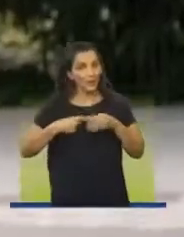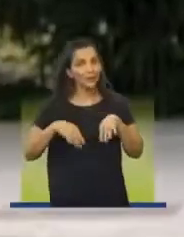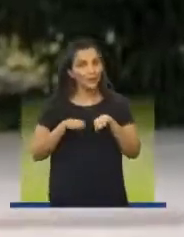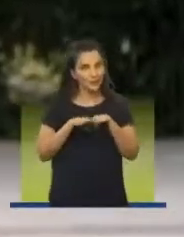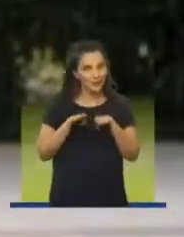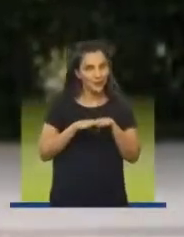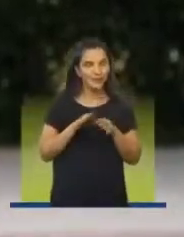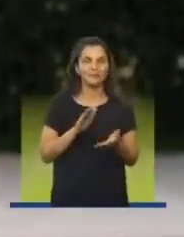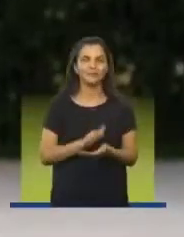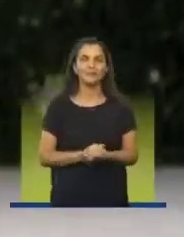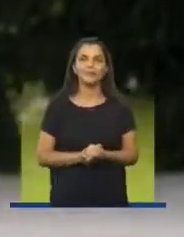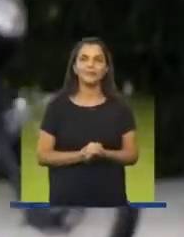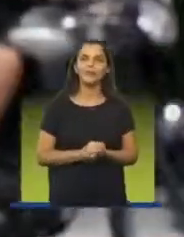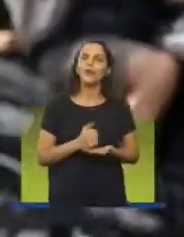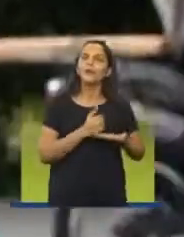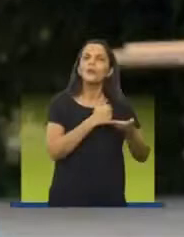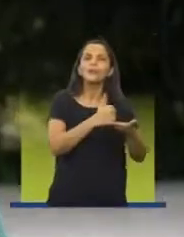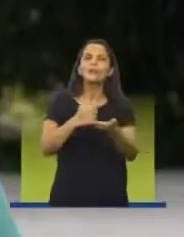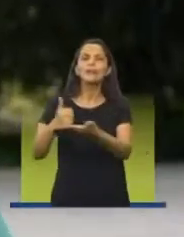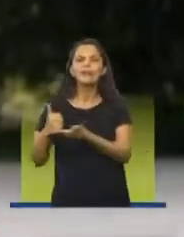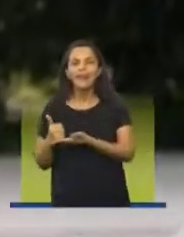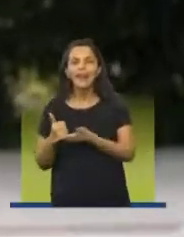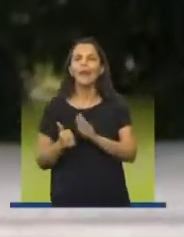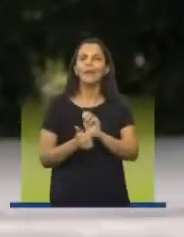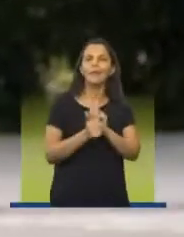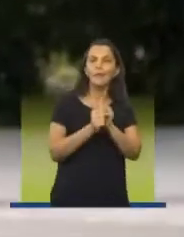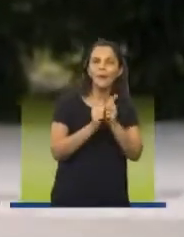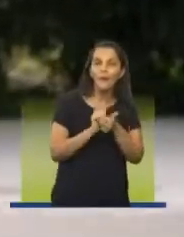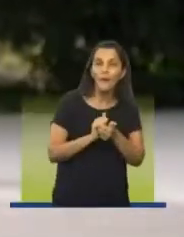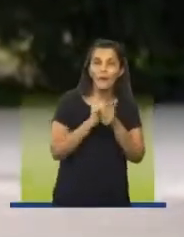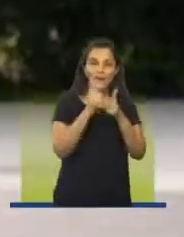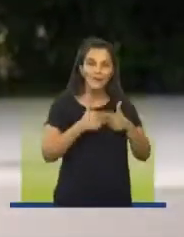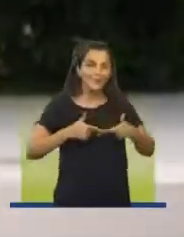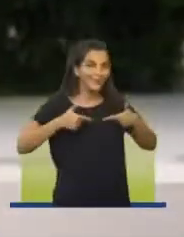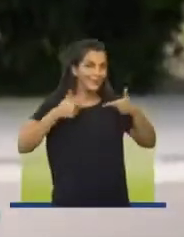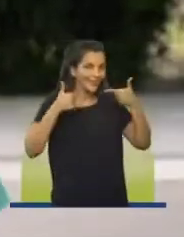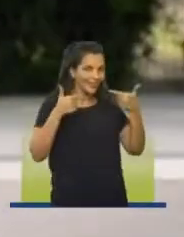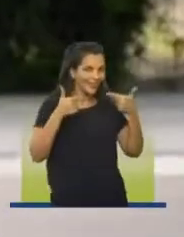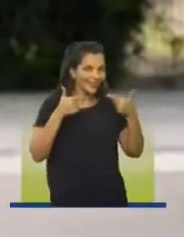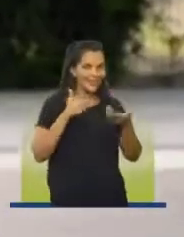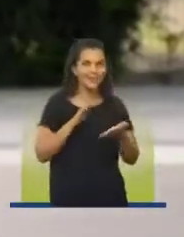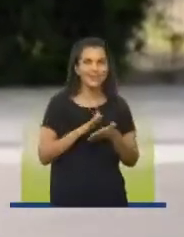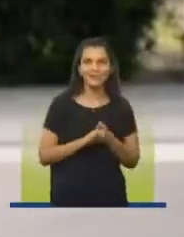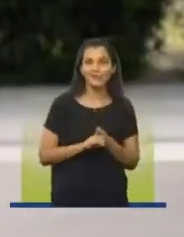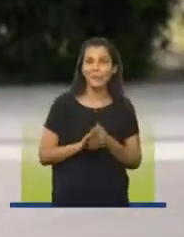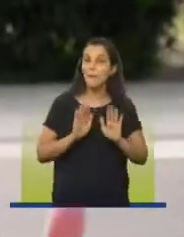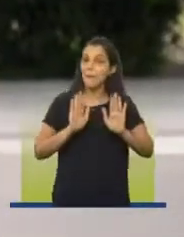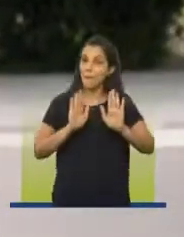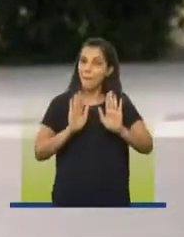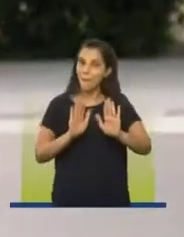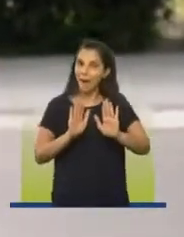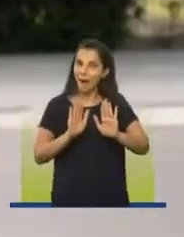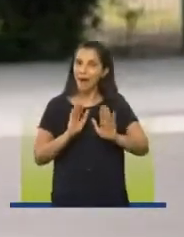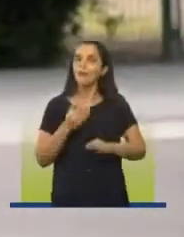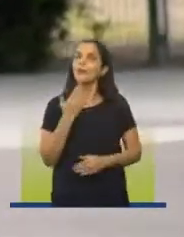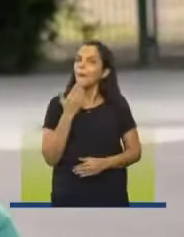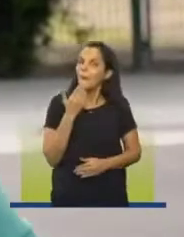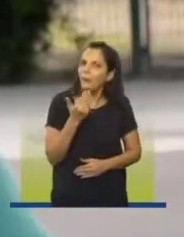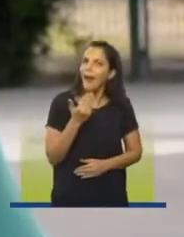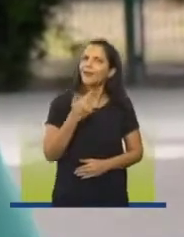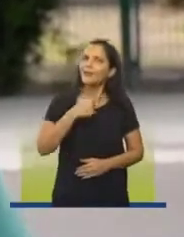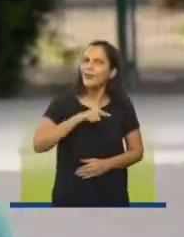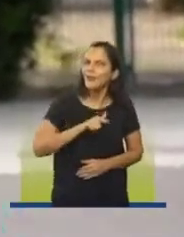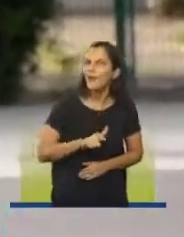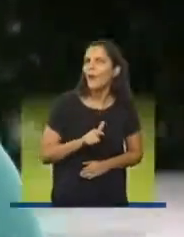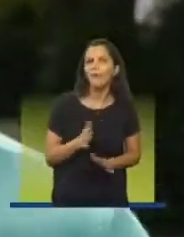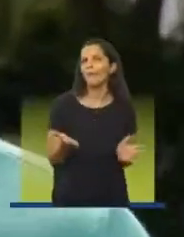a cada entrega de um equipamento novo, esportivo, vem um sorriso, um brilho nos olhos. Mas logo vem um novo pedido, até porque não